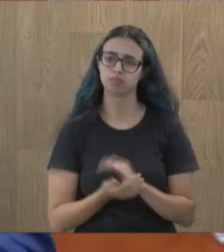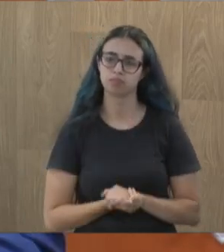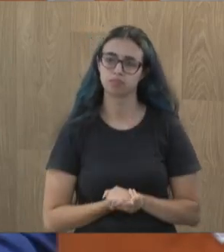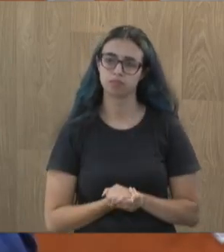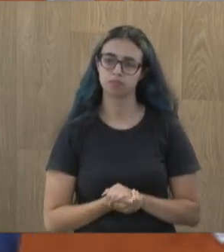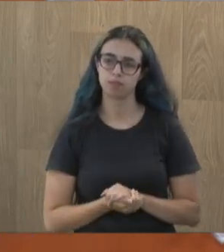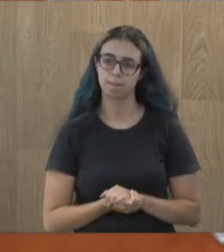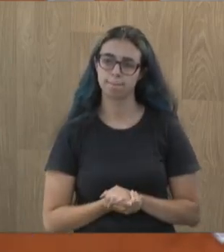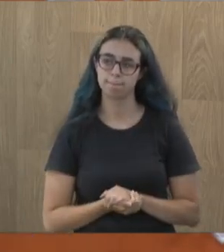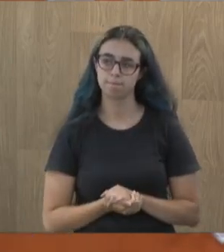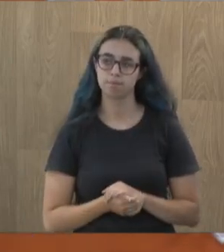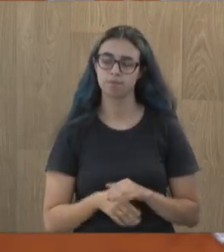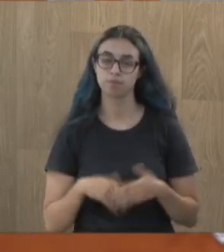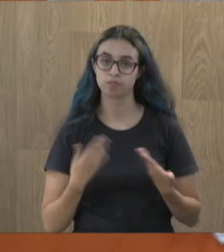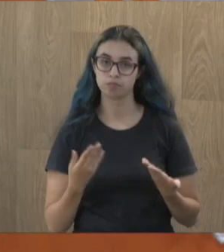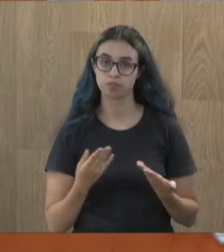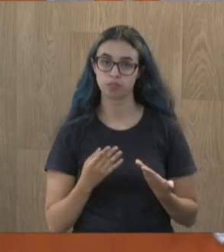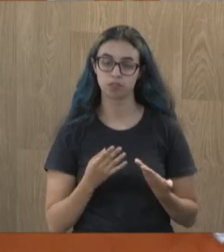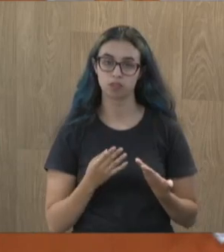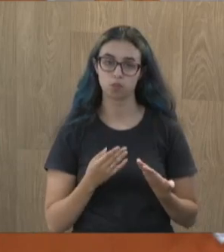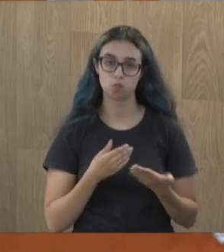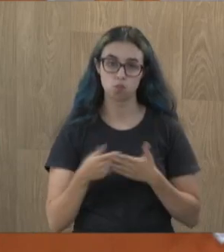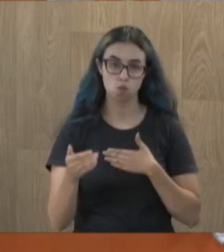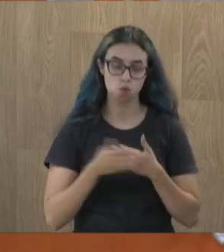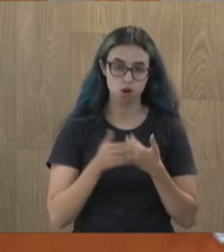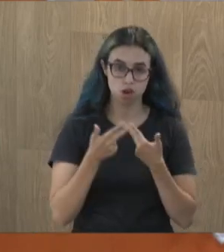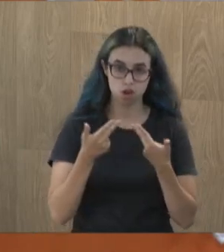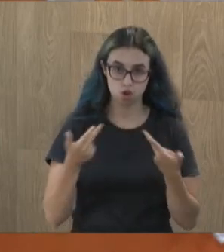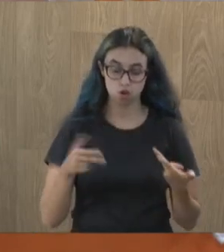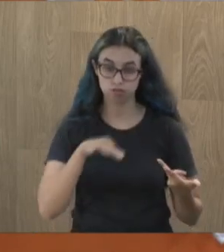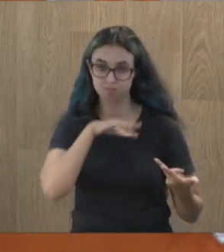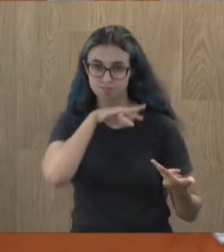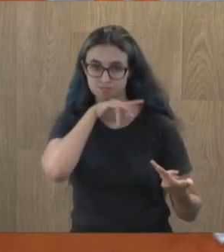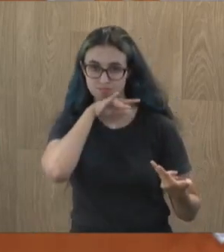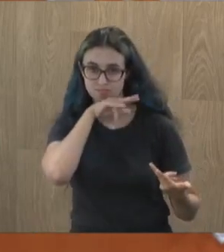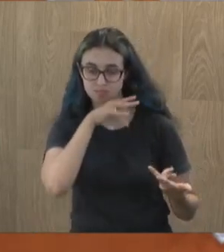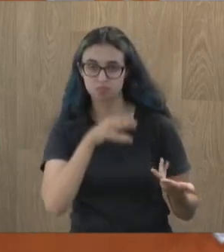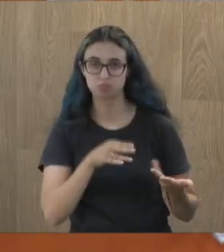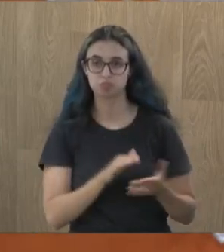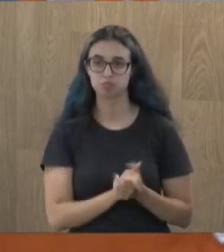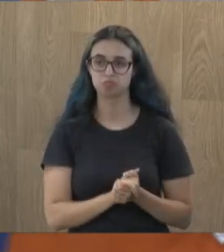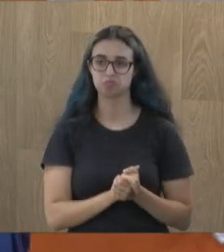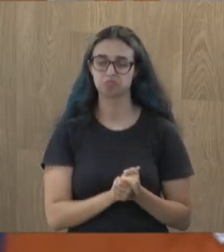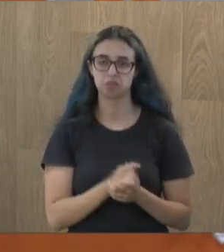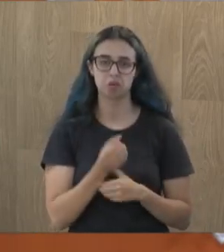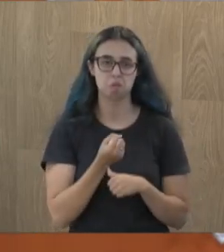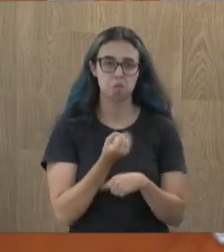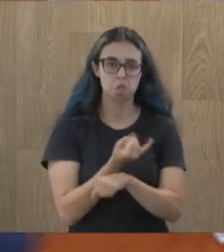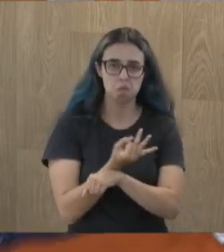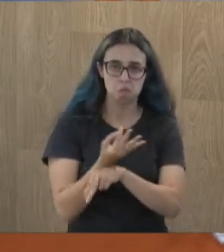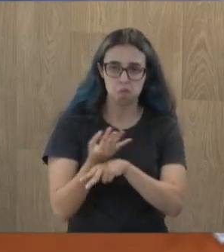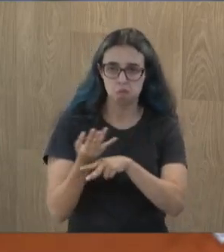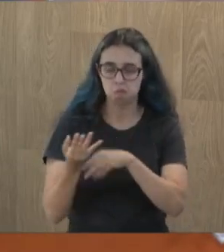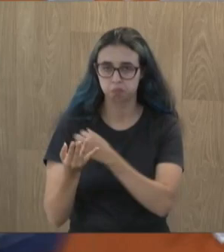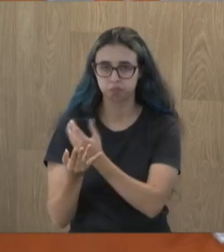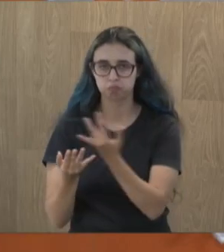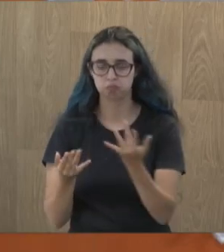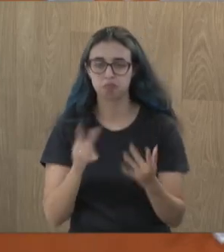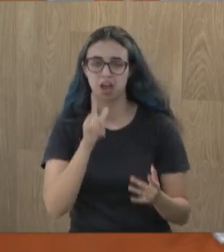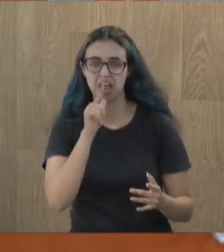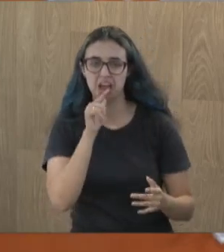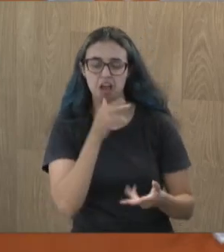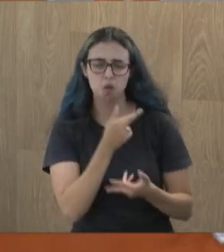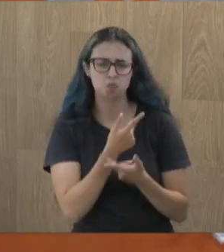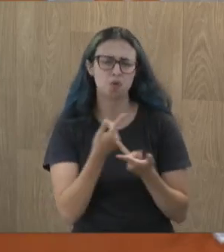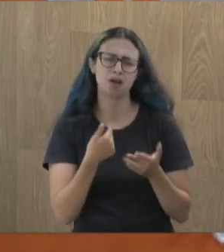Tudo que é de negativo é um mato, é uma água que está vazando. Vamos dar ibope para